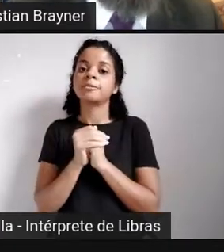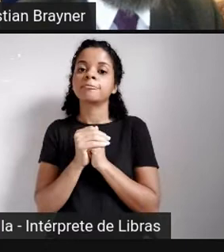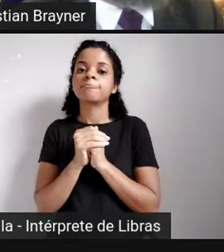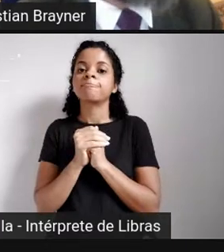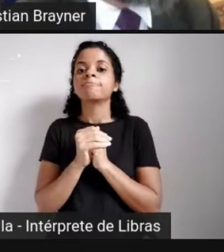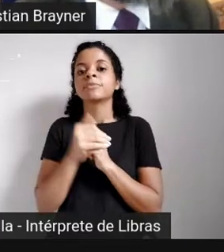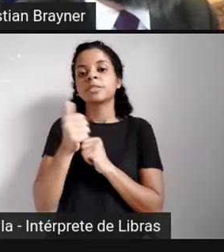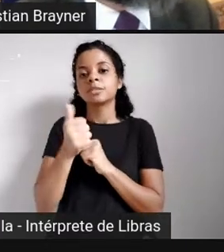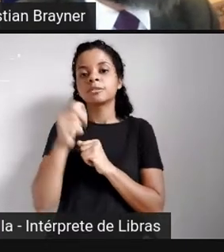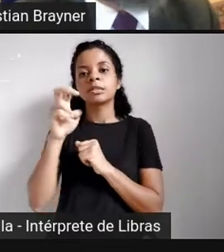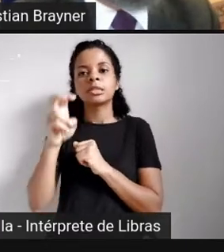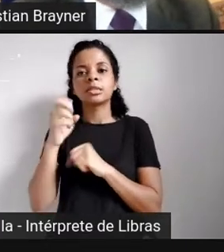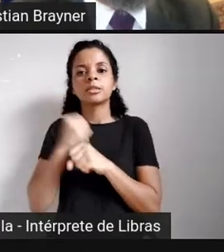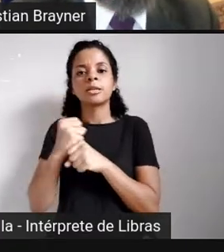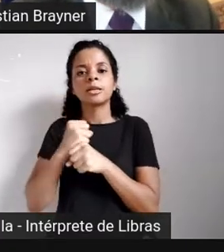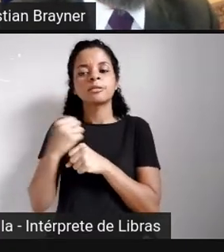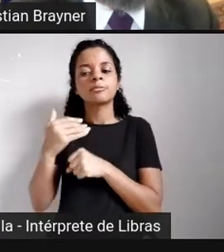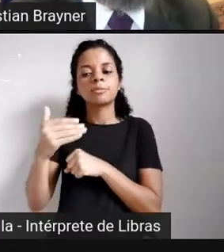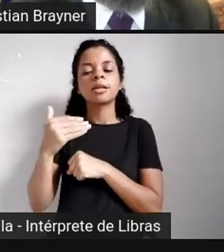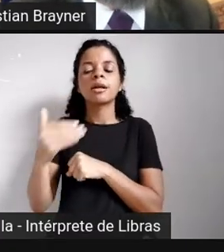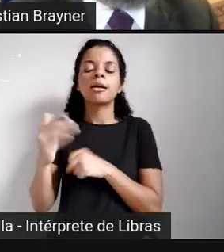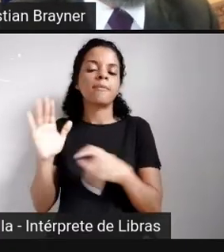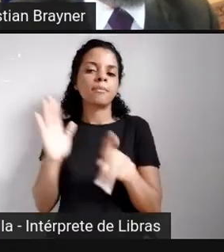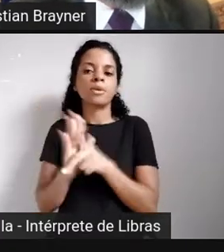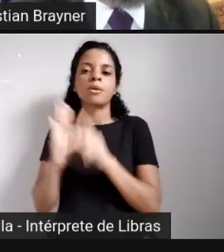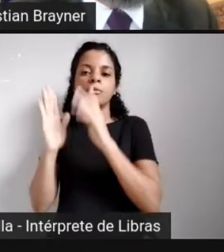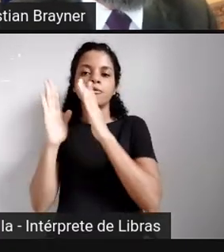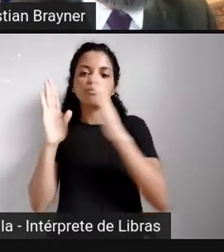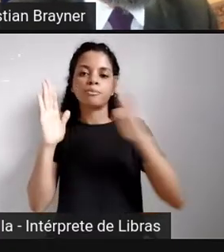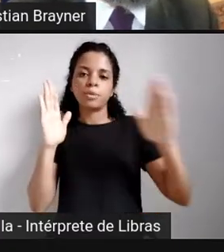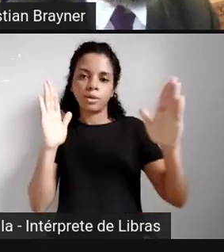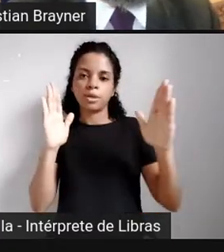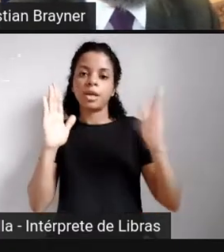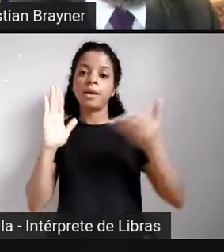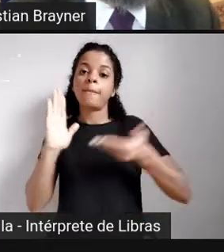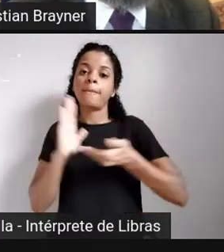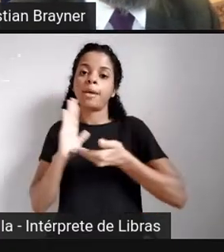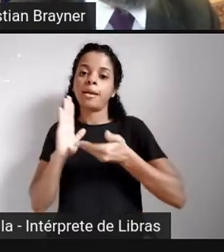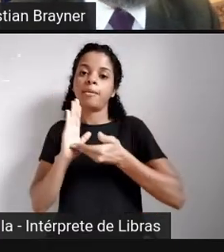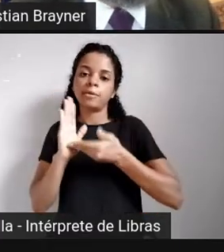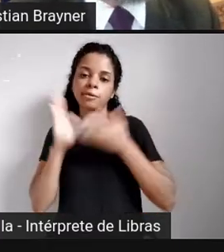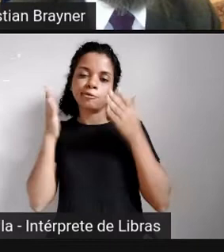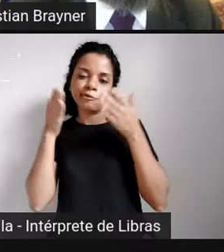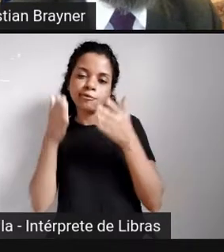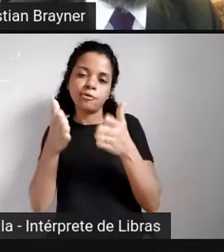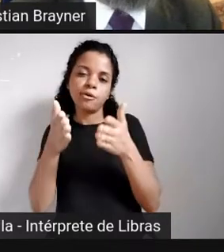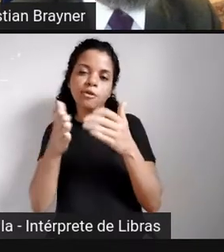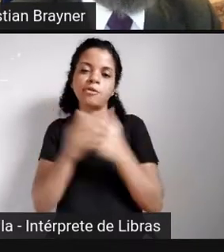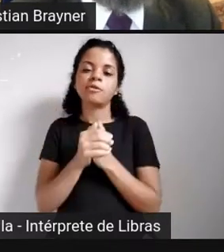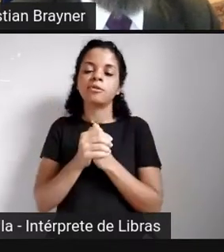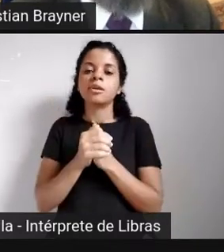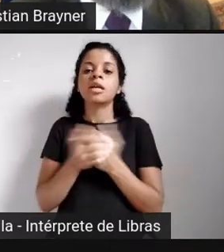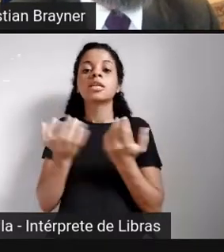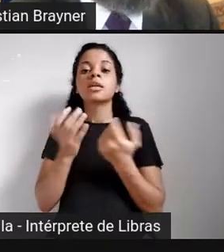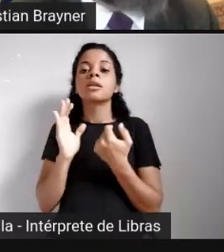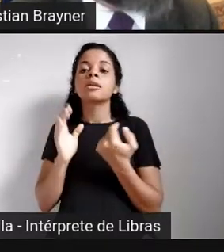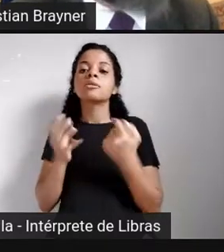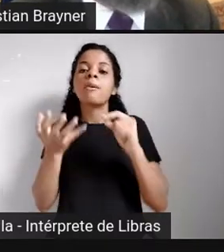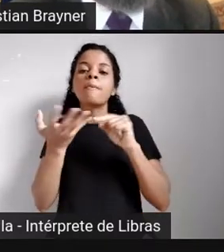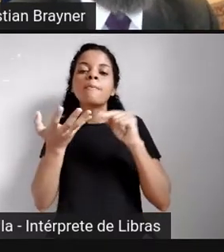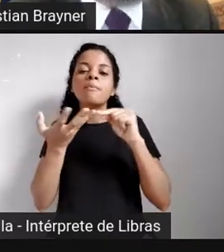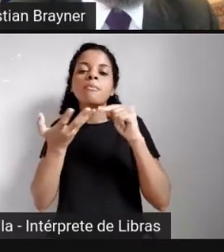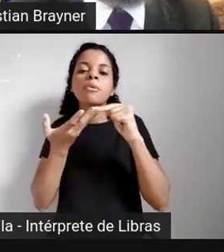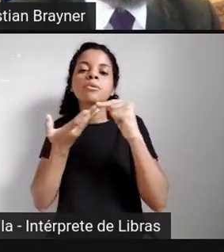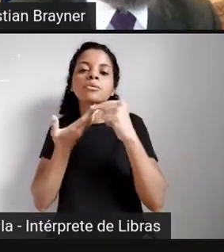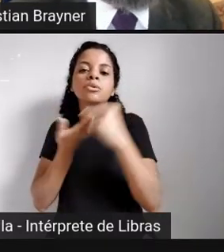parlamentárias. Tenho um contato bastante estreito com alguns parlamentos do mundo, tentando exatamente apontar elementos comuns e